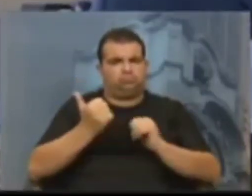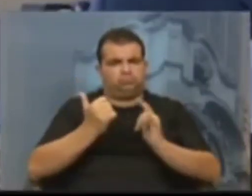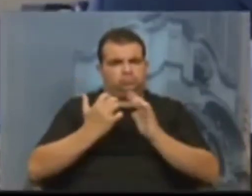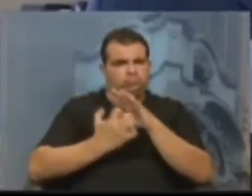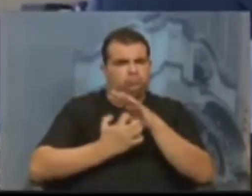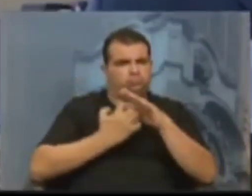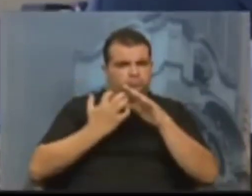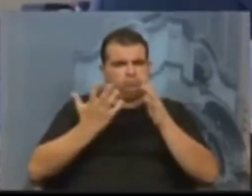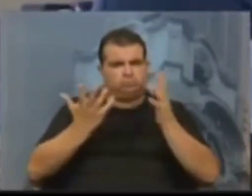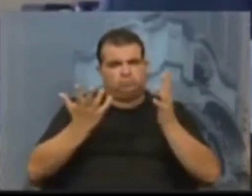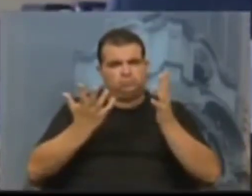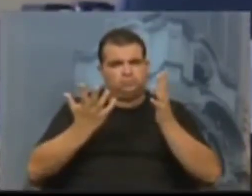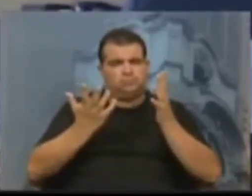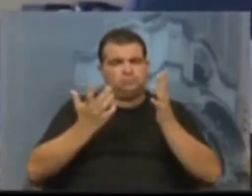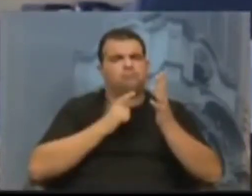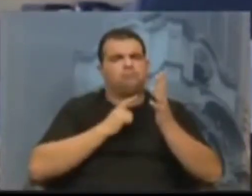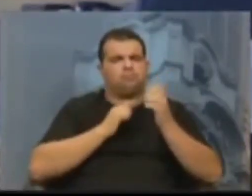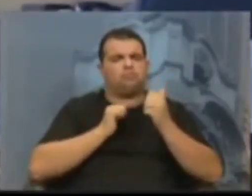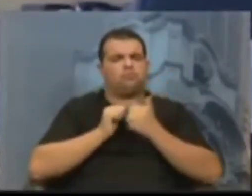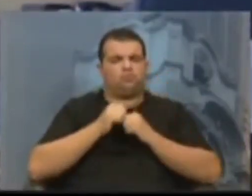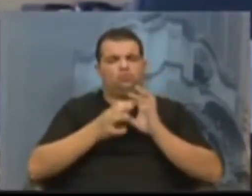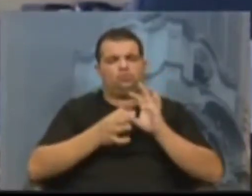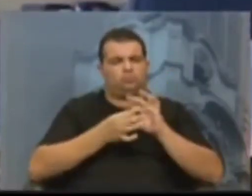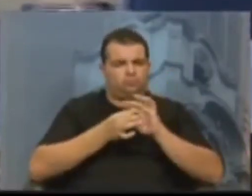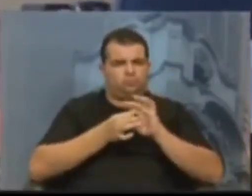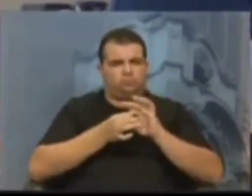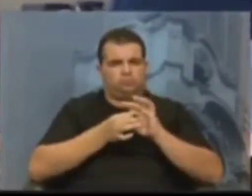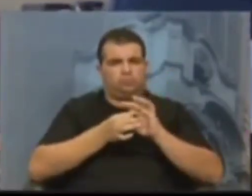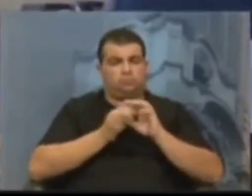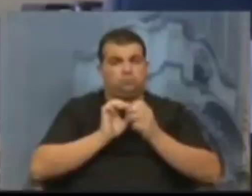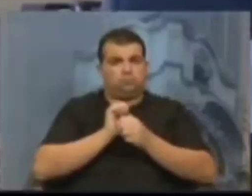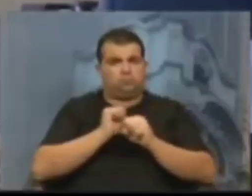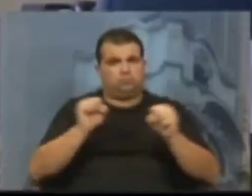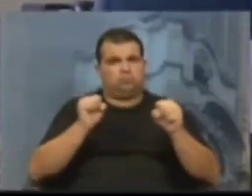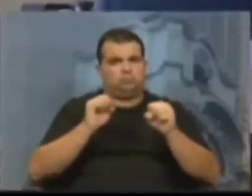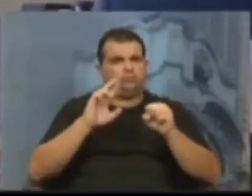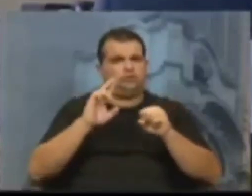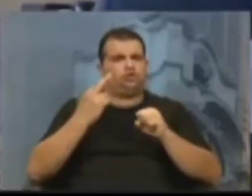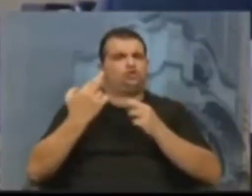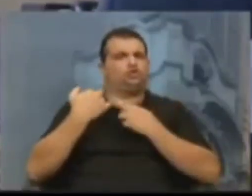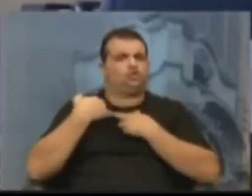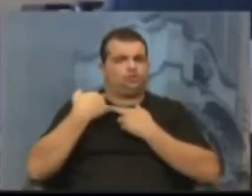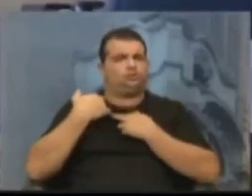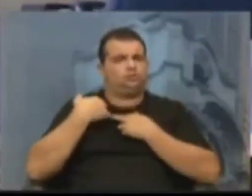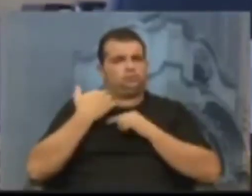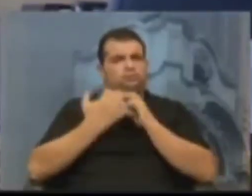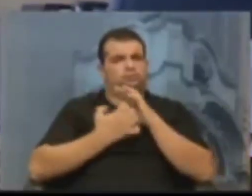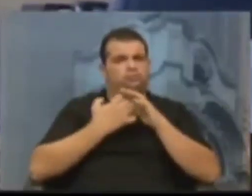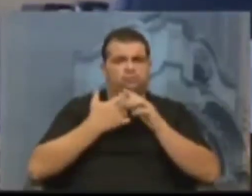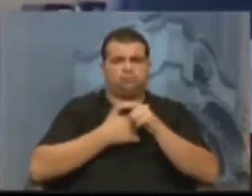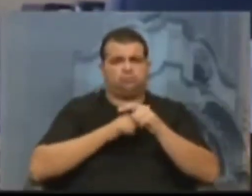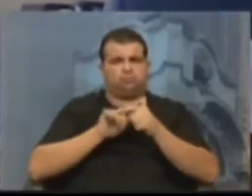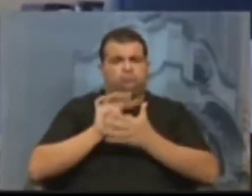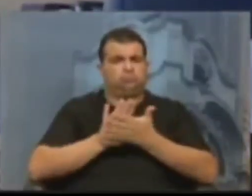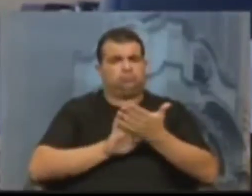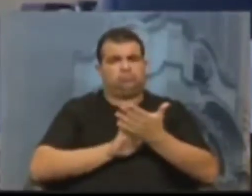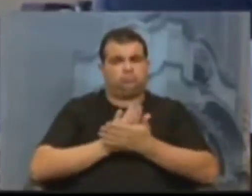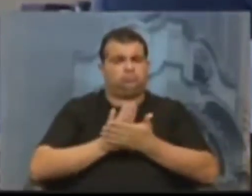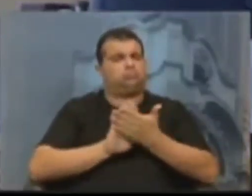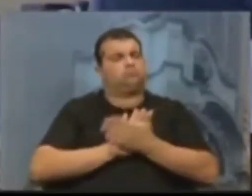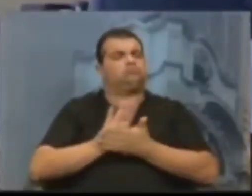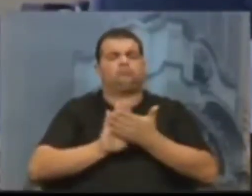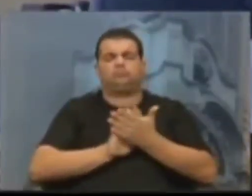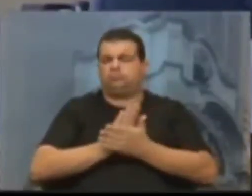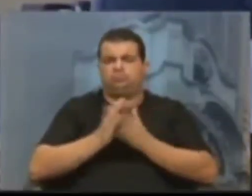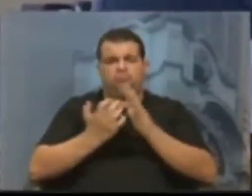que está atrelada ao grande empresariado. e problema algum com o grande empresariado.